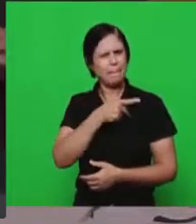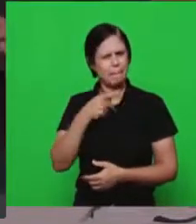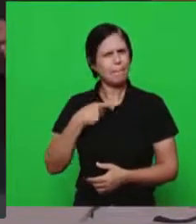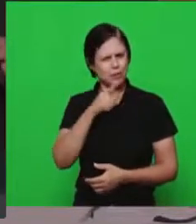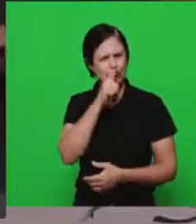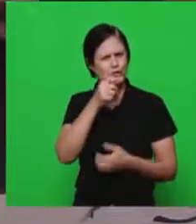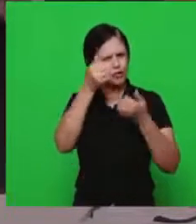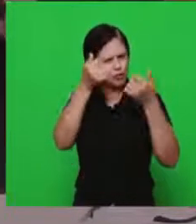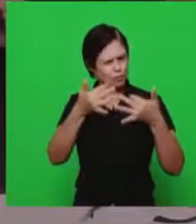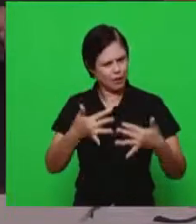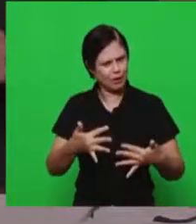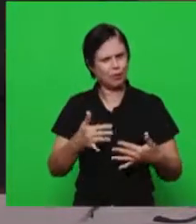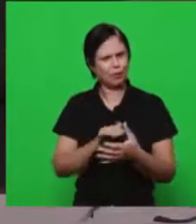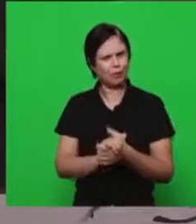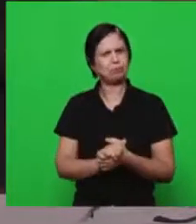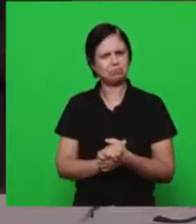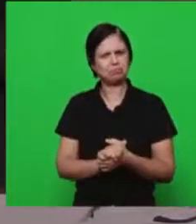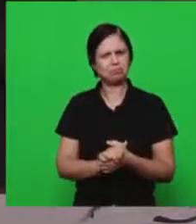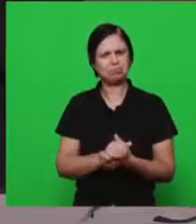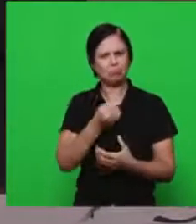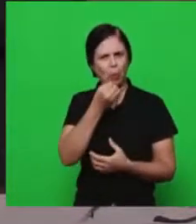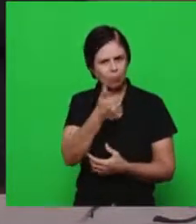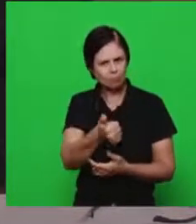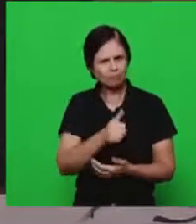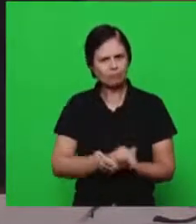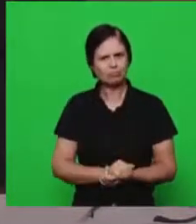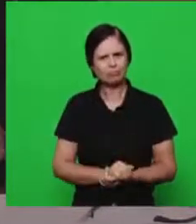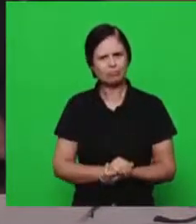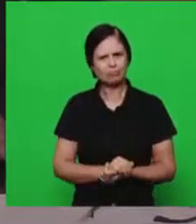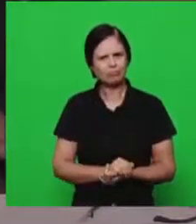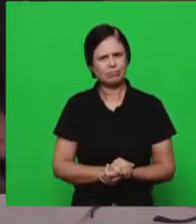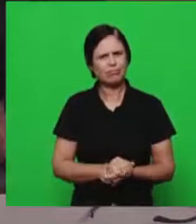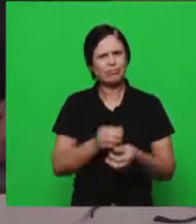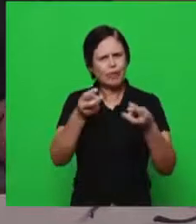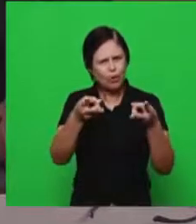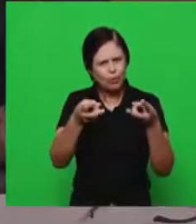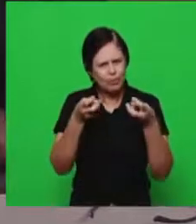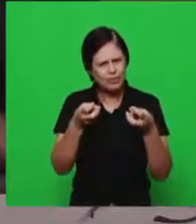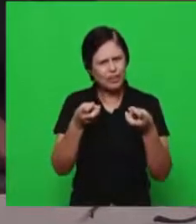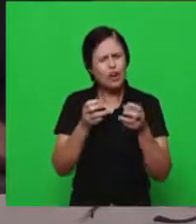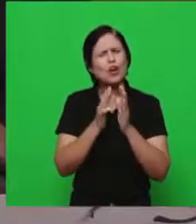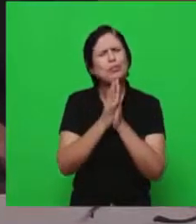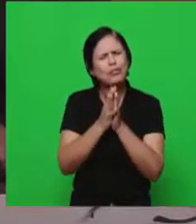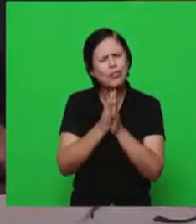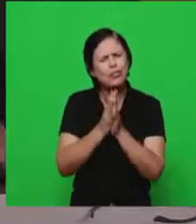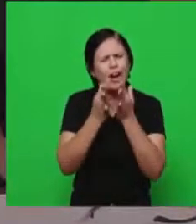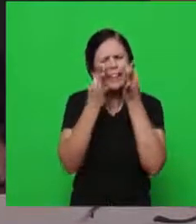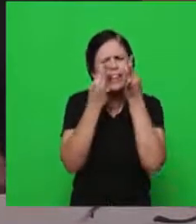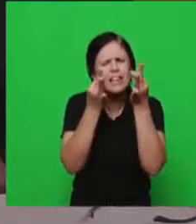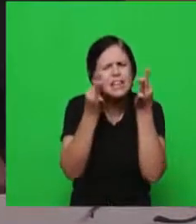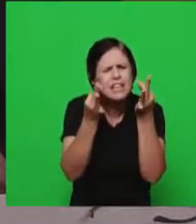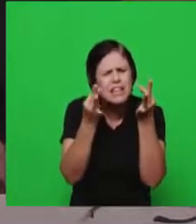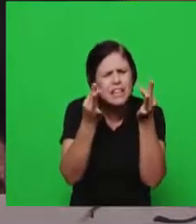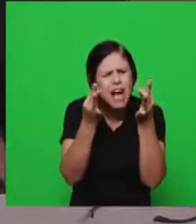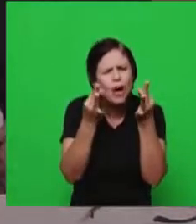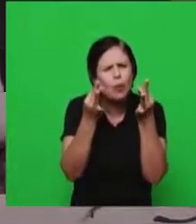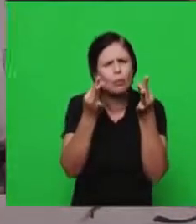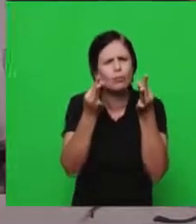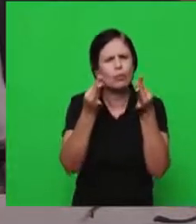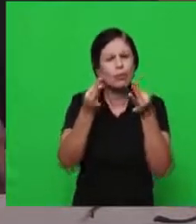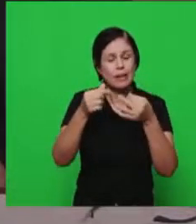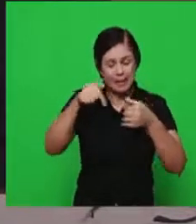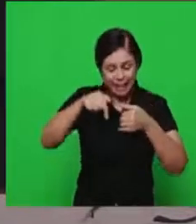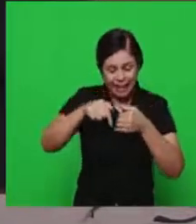respeito dele do ministério dele meus irmãos vejam os irmãos que eu quero chamar mais uma vez atenção daqui para frente